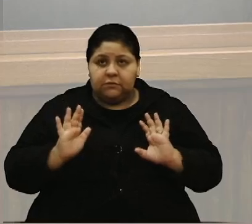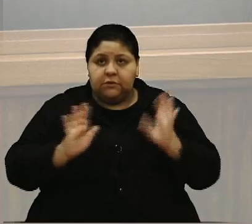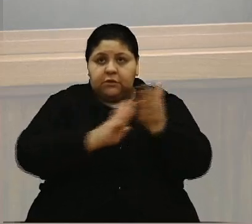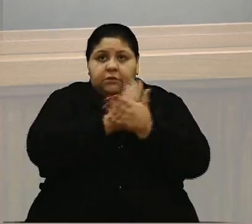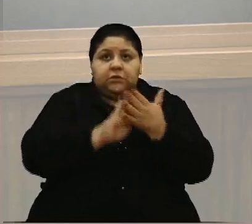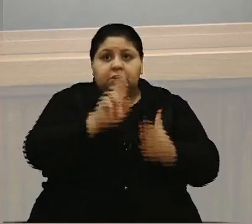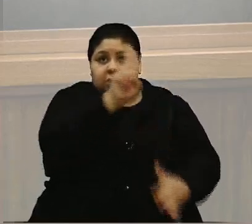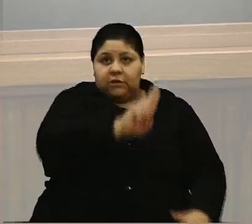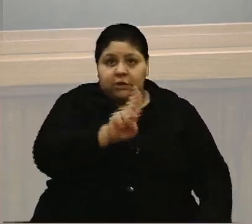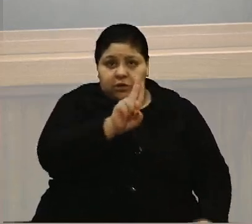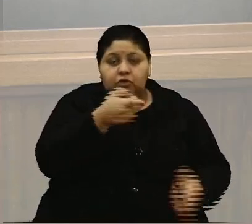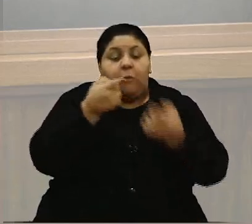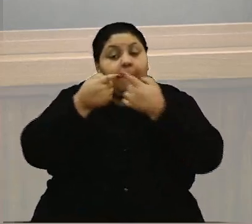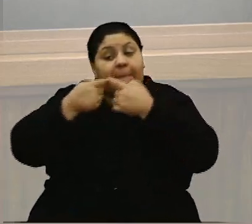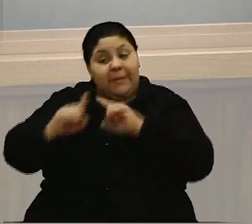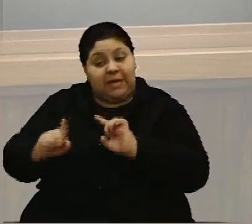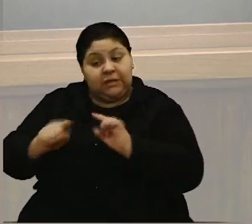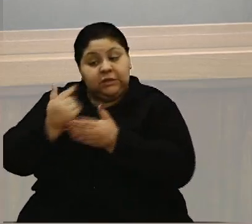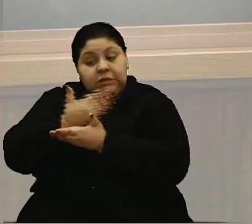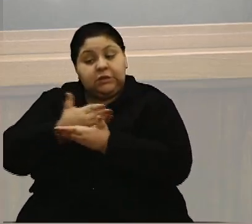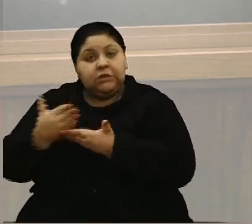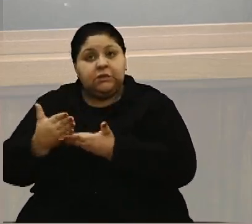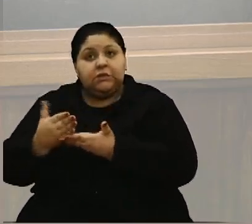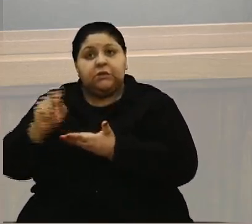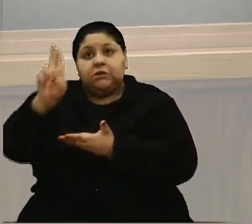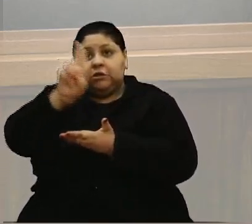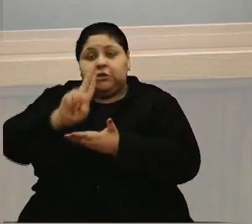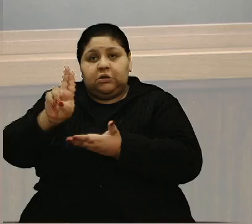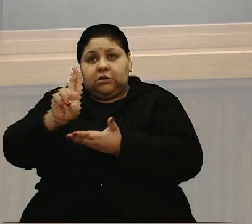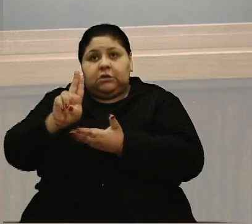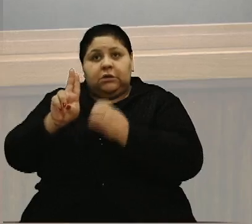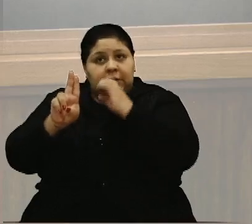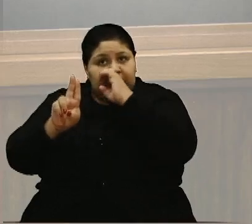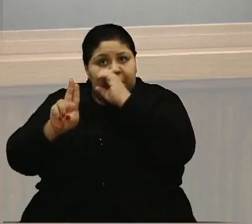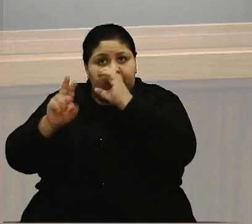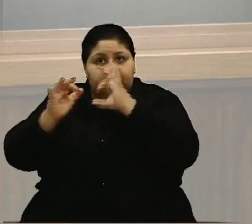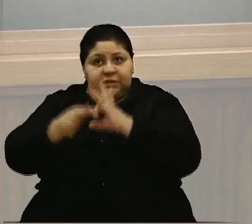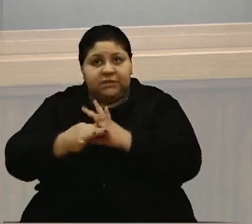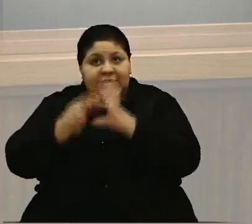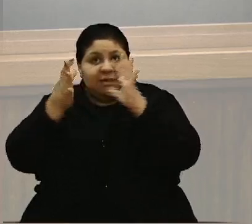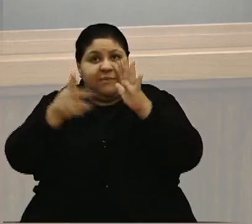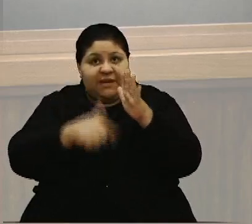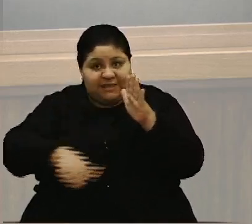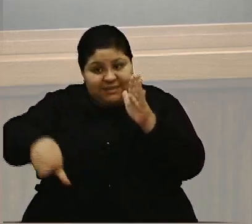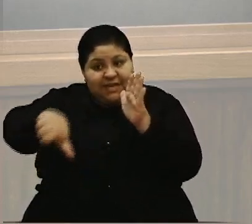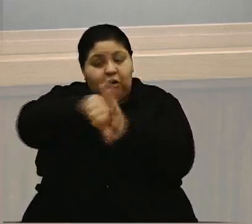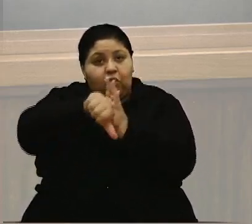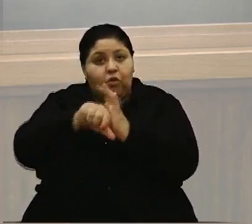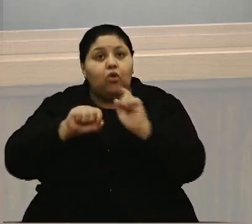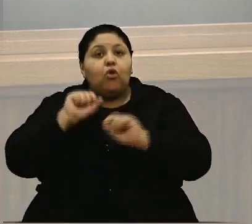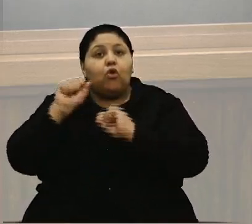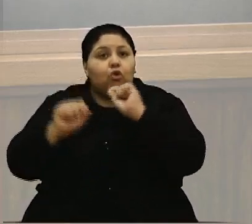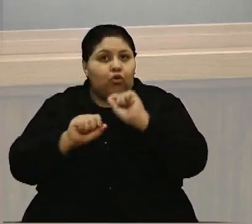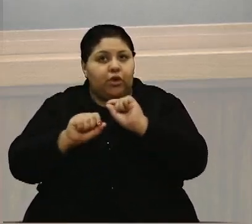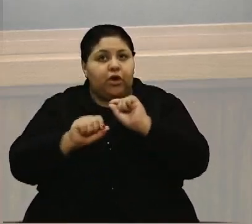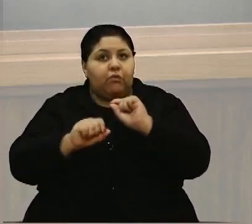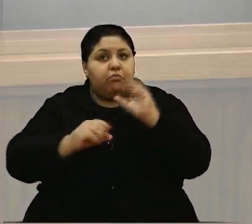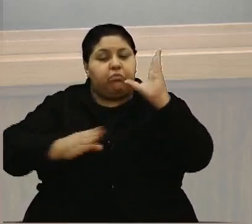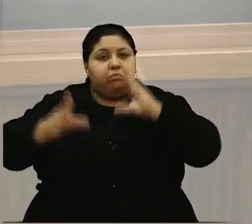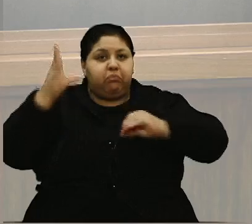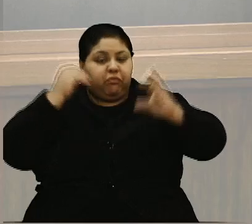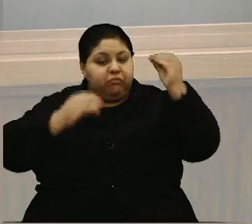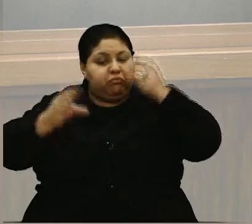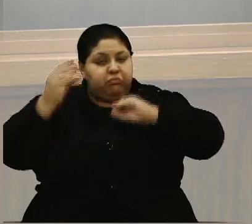usa maconha. Mas começará a usar, a partir da descriminalização, o que vai gerar tudo isso que vocês